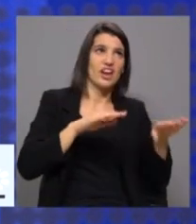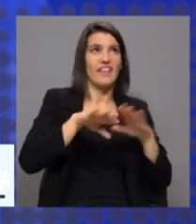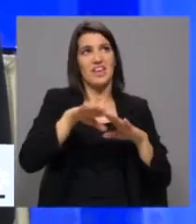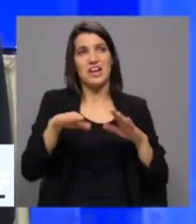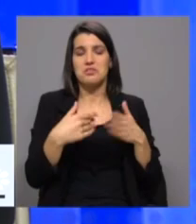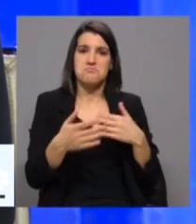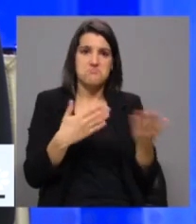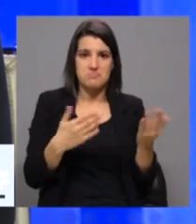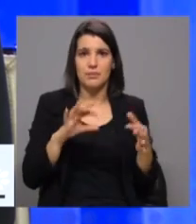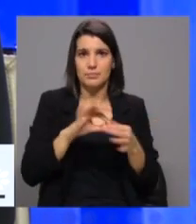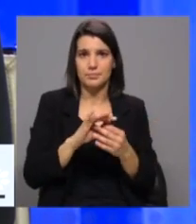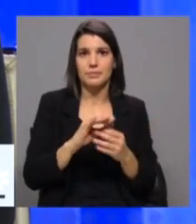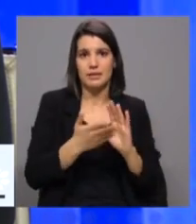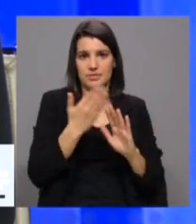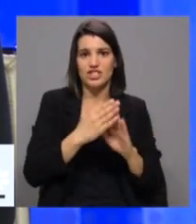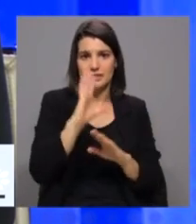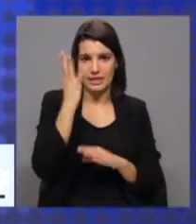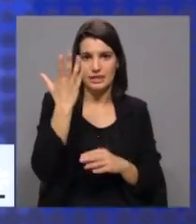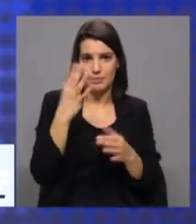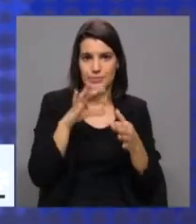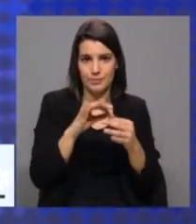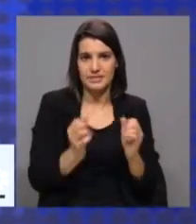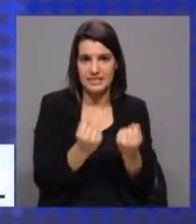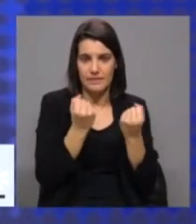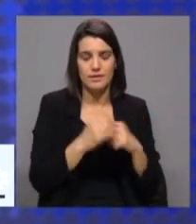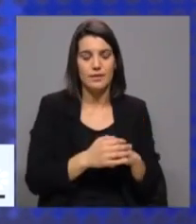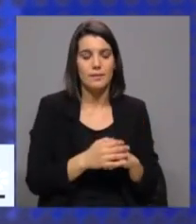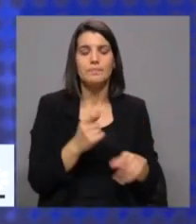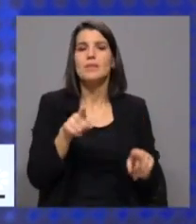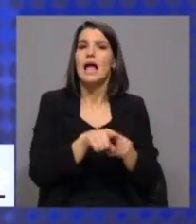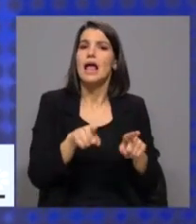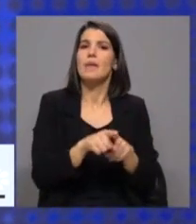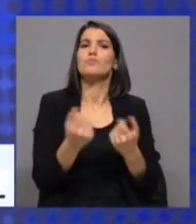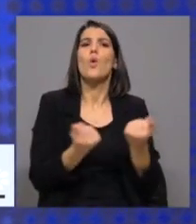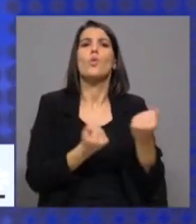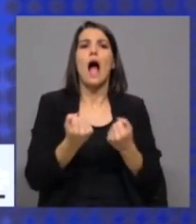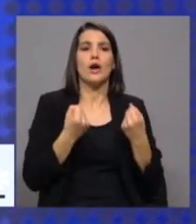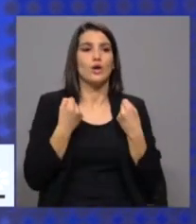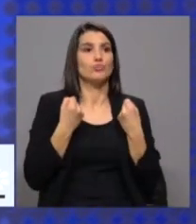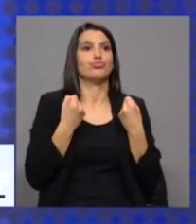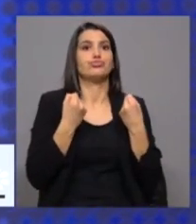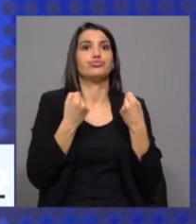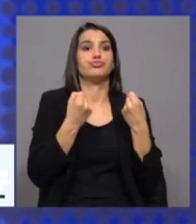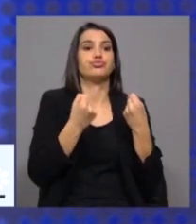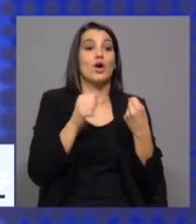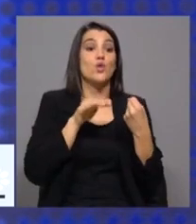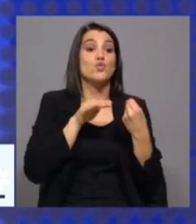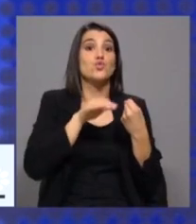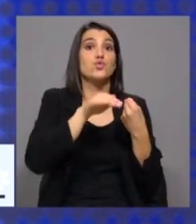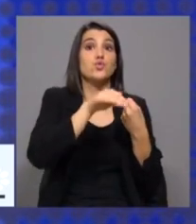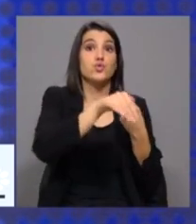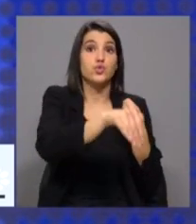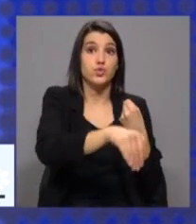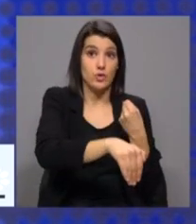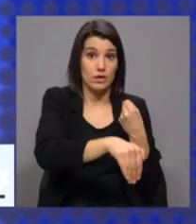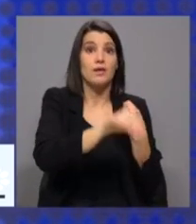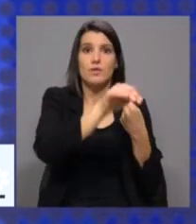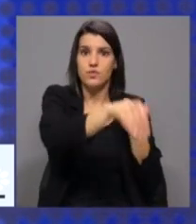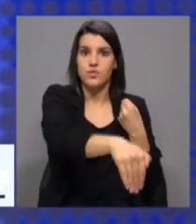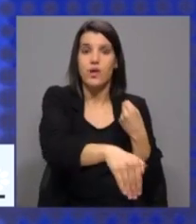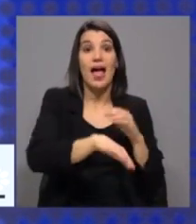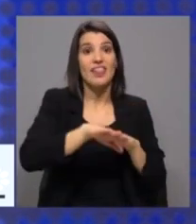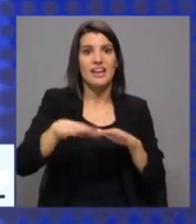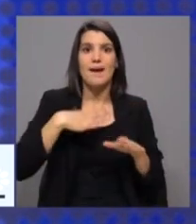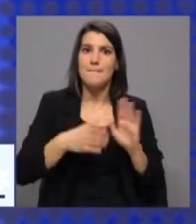emergência climática. É como nós estamos num carro que está a ir para o abismo e a direita quer acelerar, porque na verdade